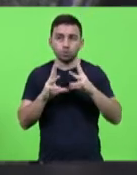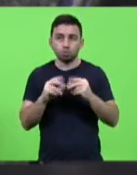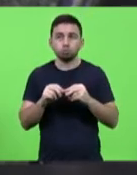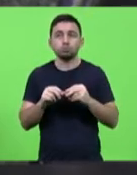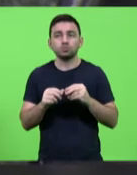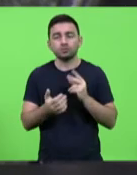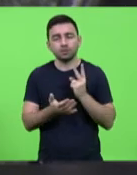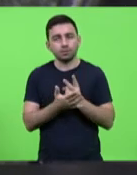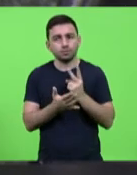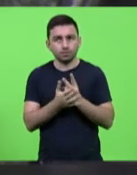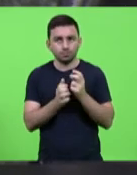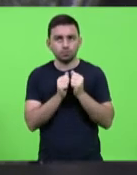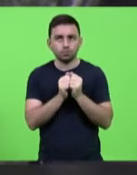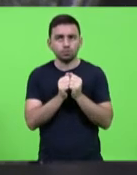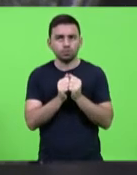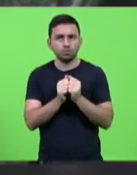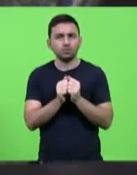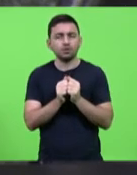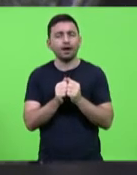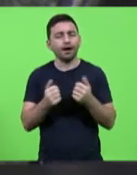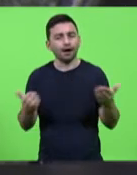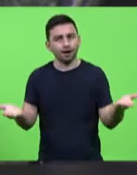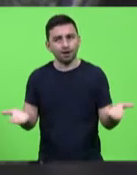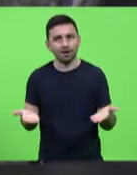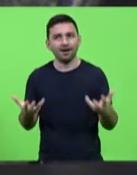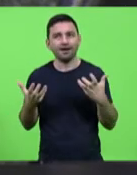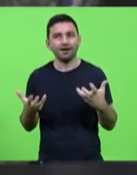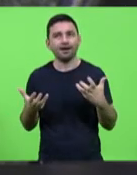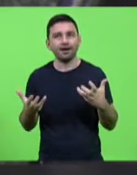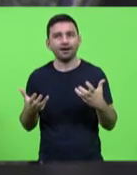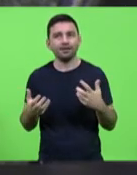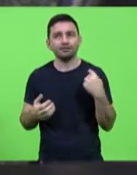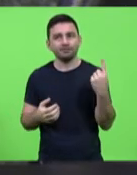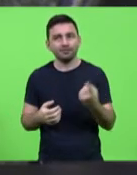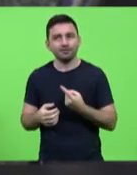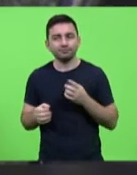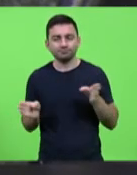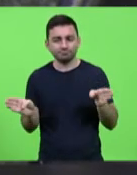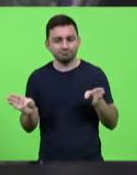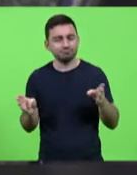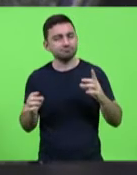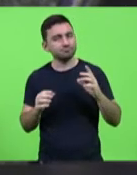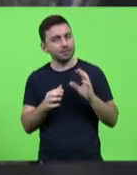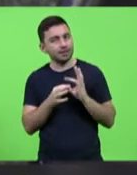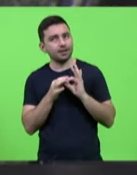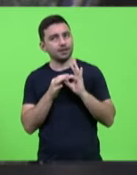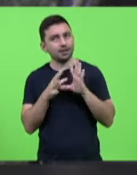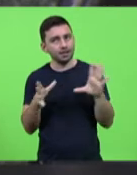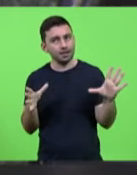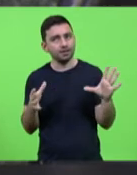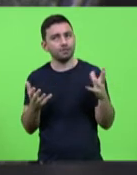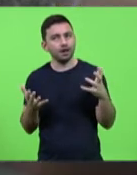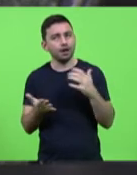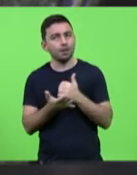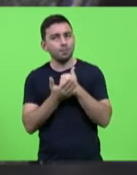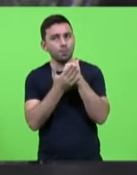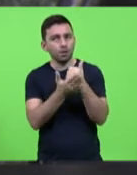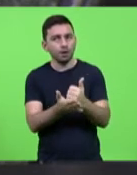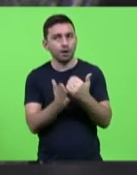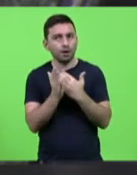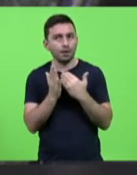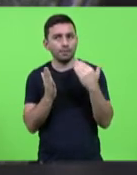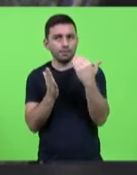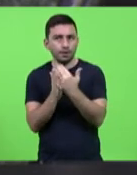queremos aqui, sim, colocar o nosso mandato à disposição para fazermos mais e melhor por Santa